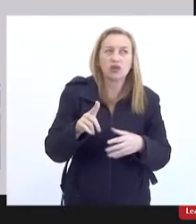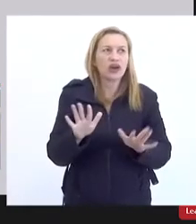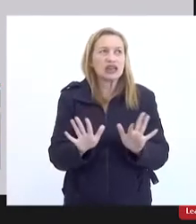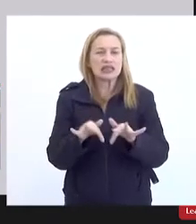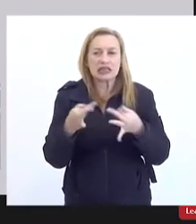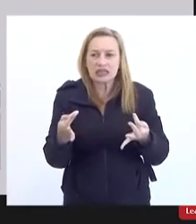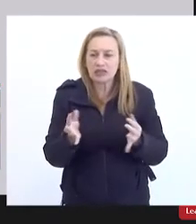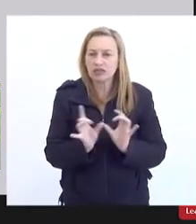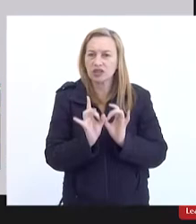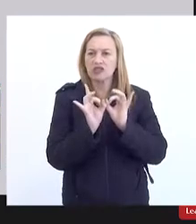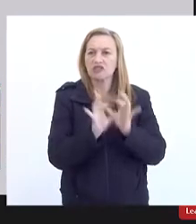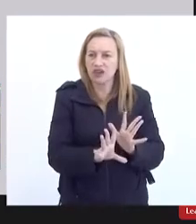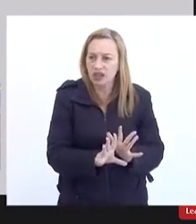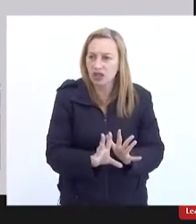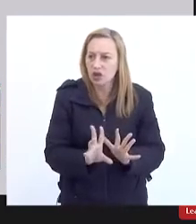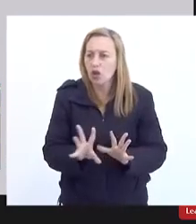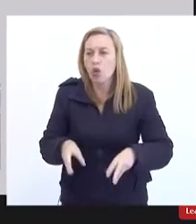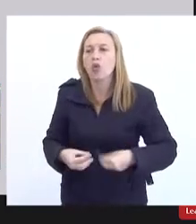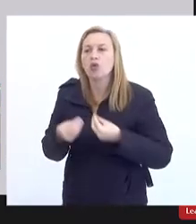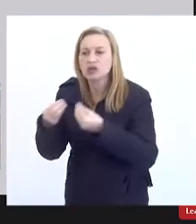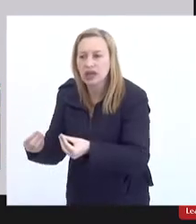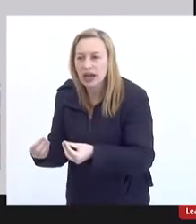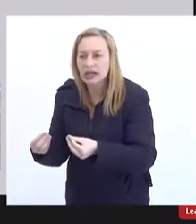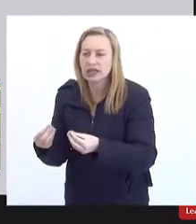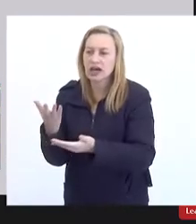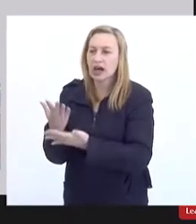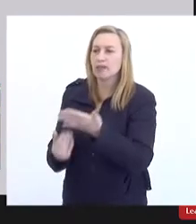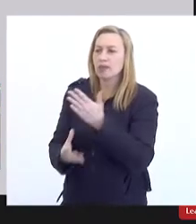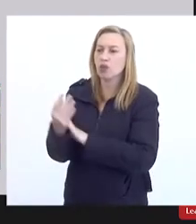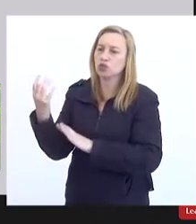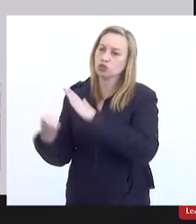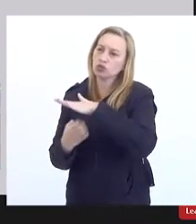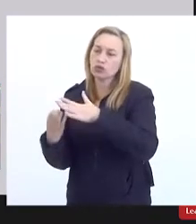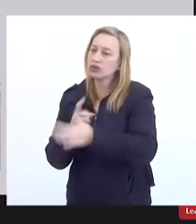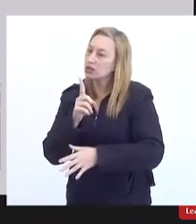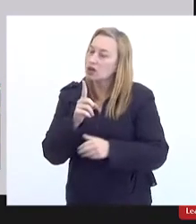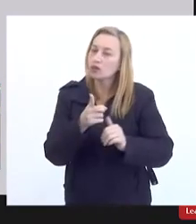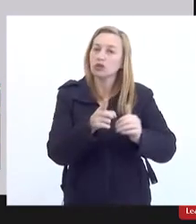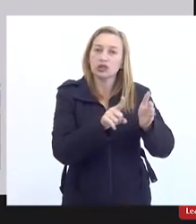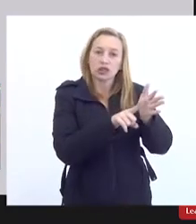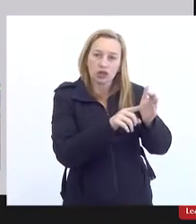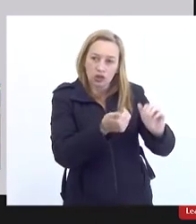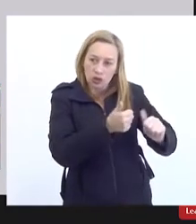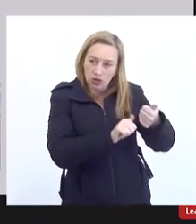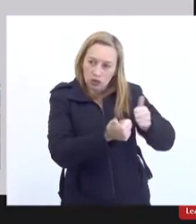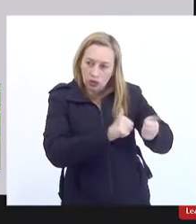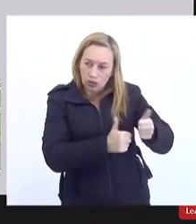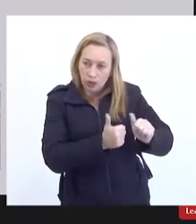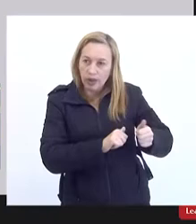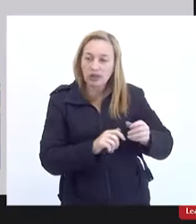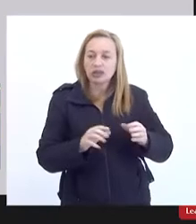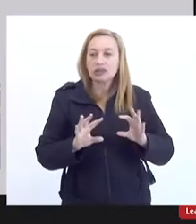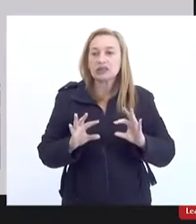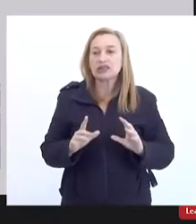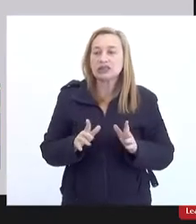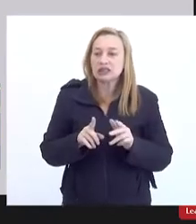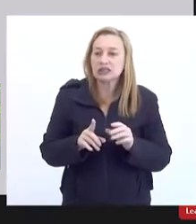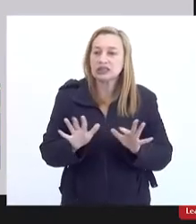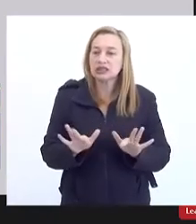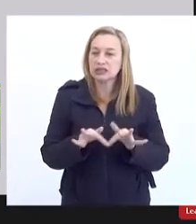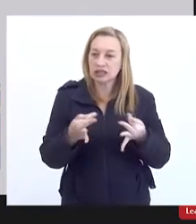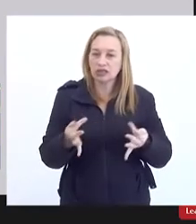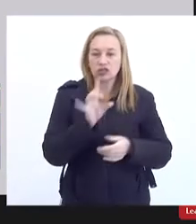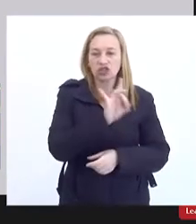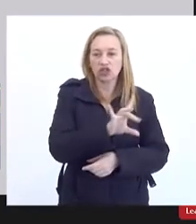privatiza ou entrega na mão de uma empresa, é preciso fazer uma análise bastante delicada da situação de